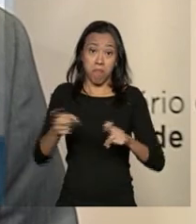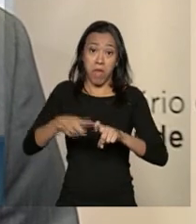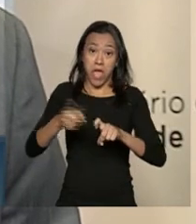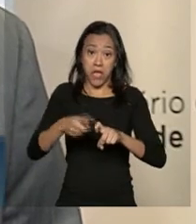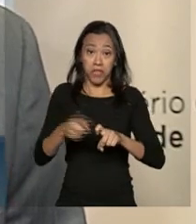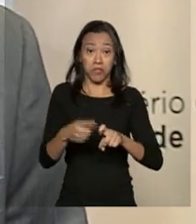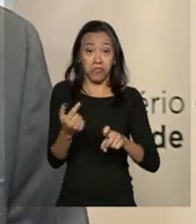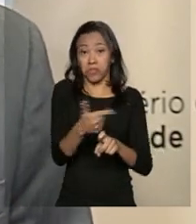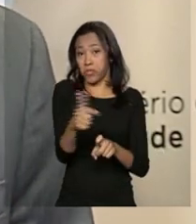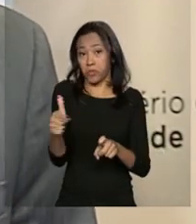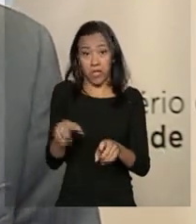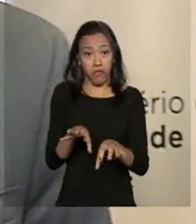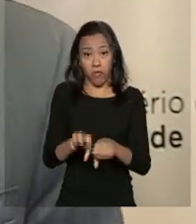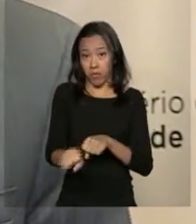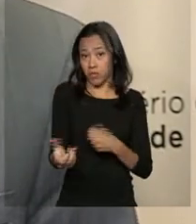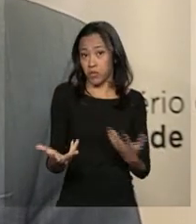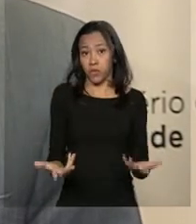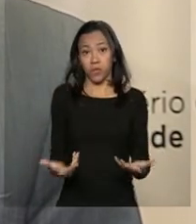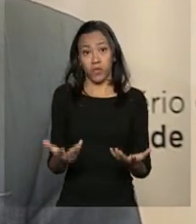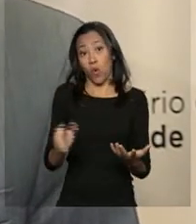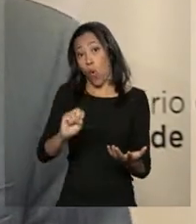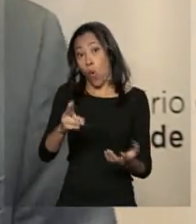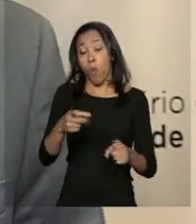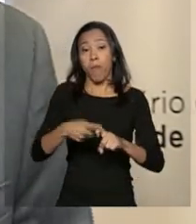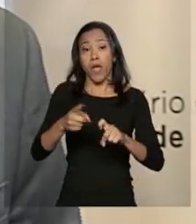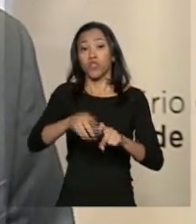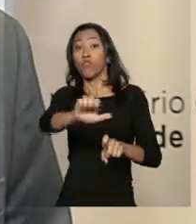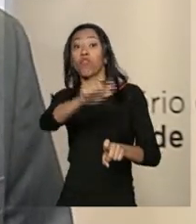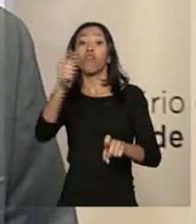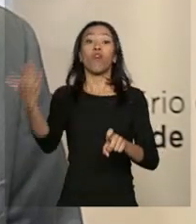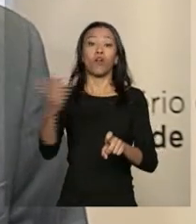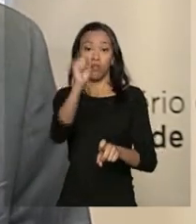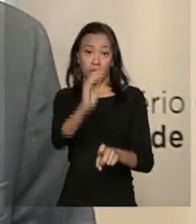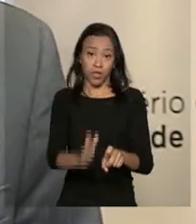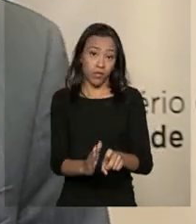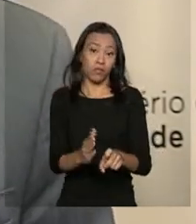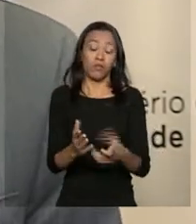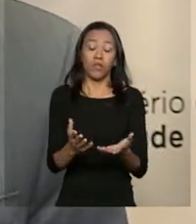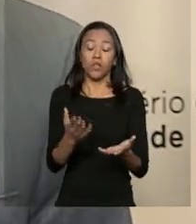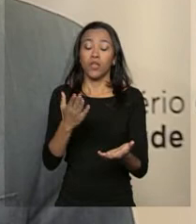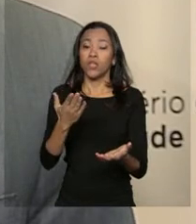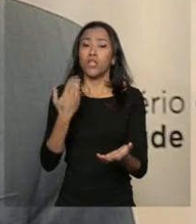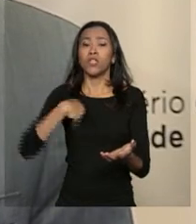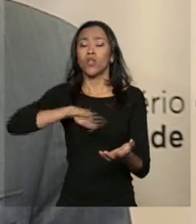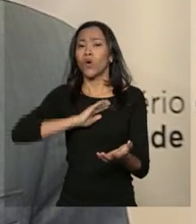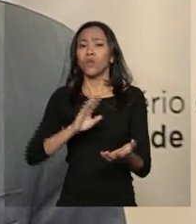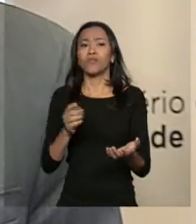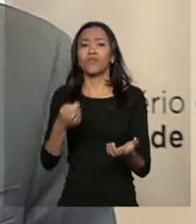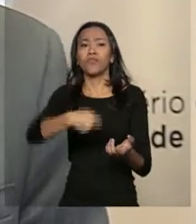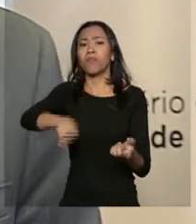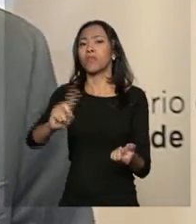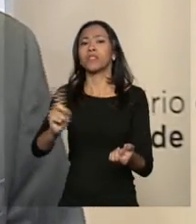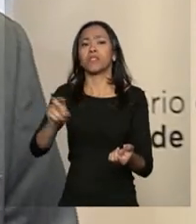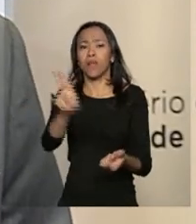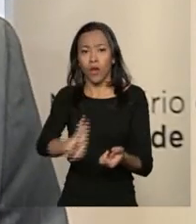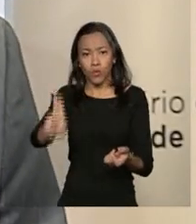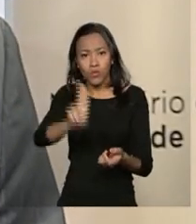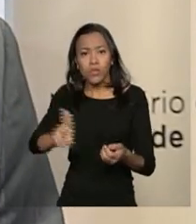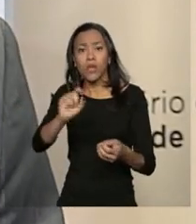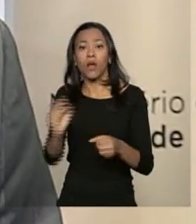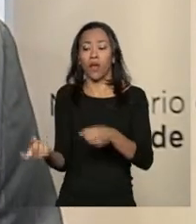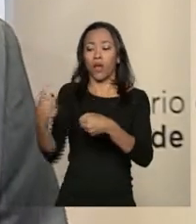individuais estrangeiros e, portanto, também não chegaremos à fase de utilização do convênio